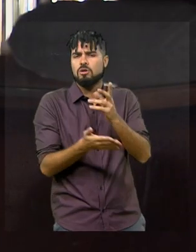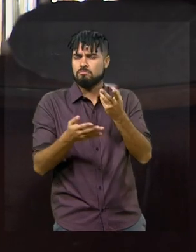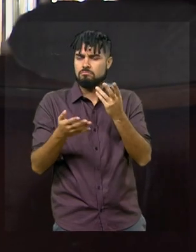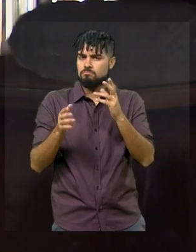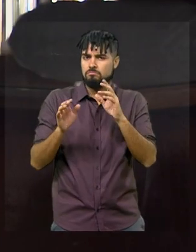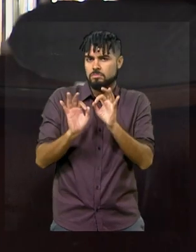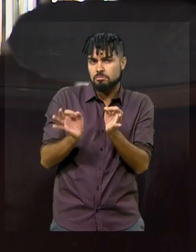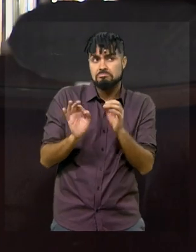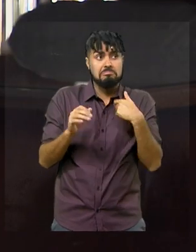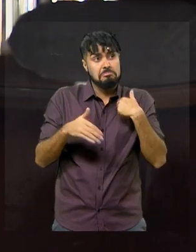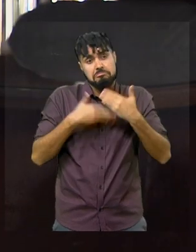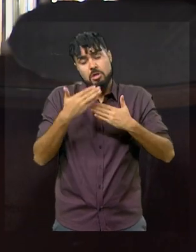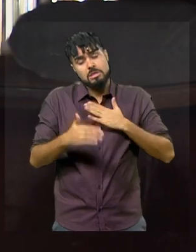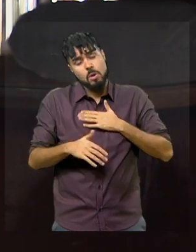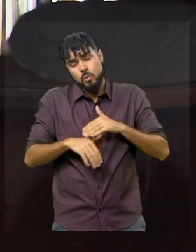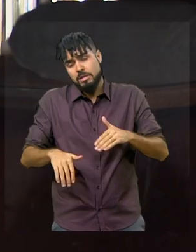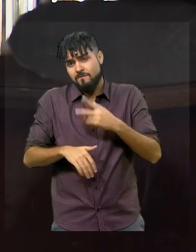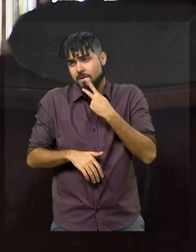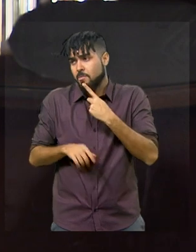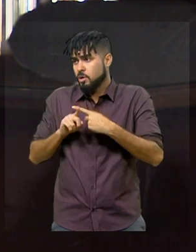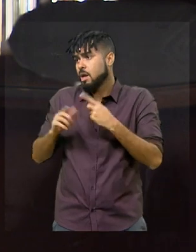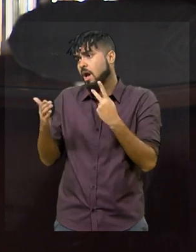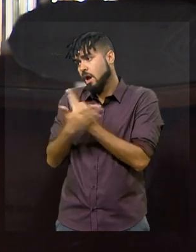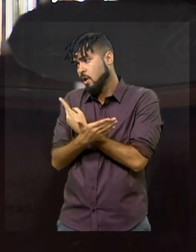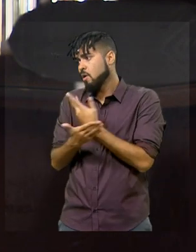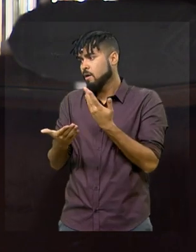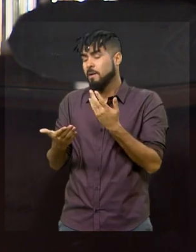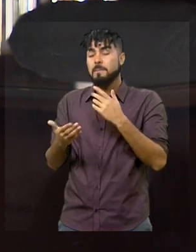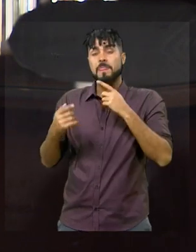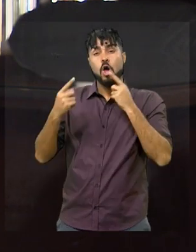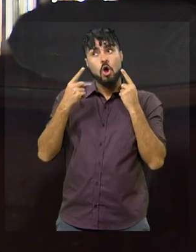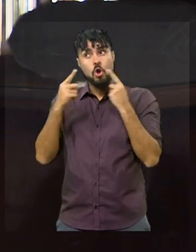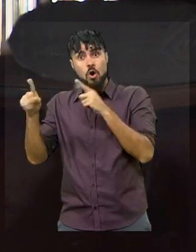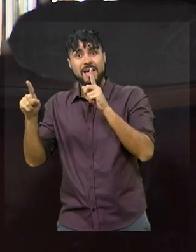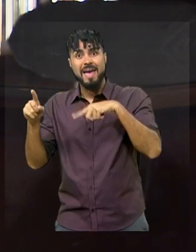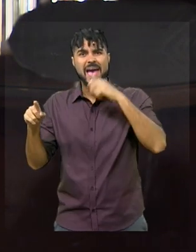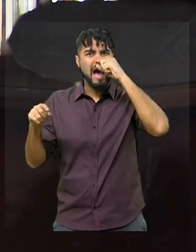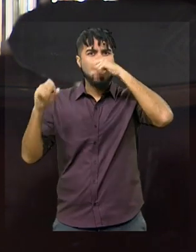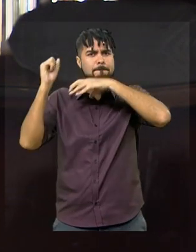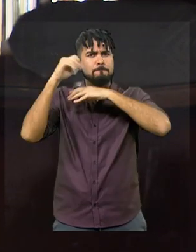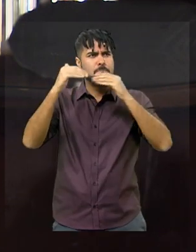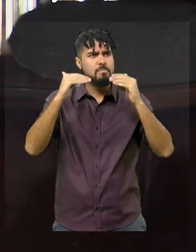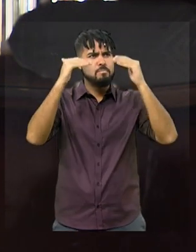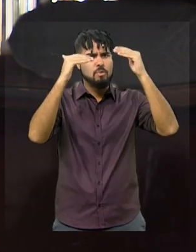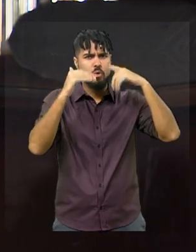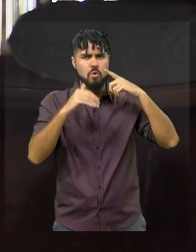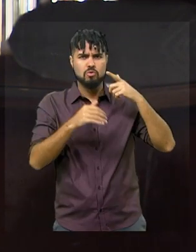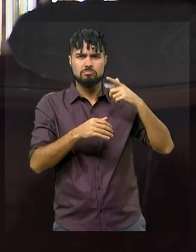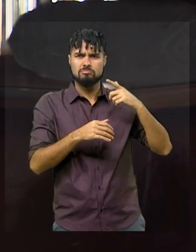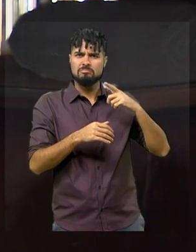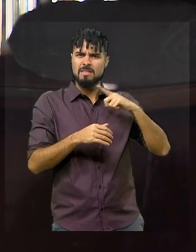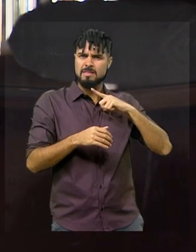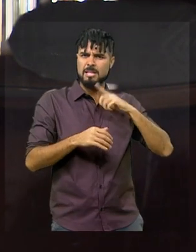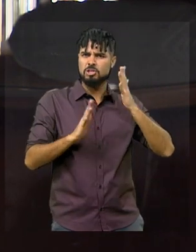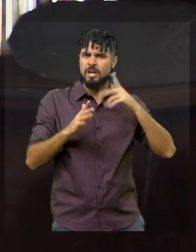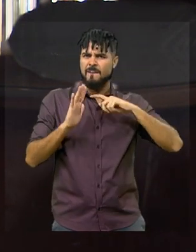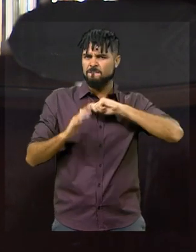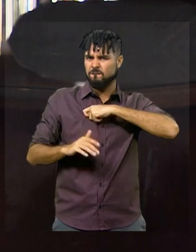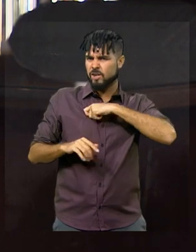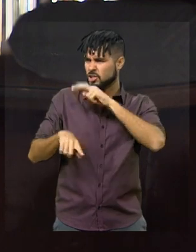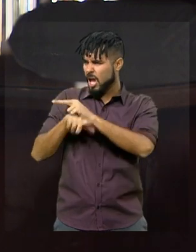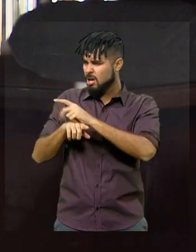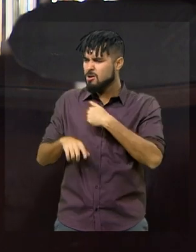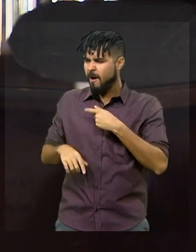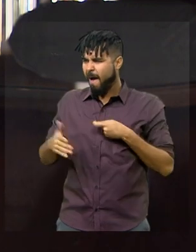que isso faz parte do processo. O que a gente tem que combater é o abuso das autoridades, é o abuso da fiscalização, é o